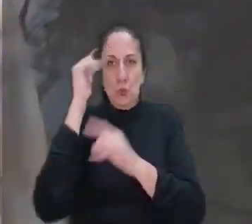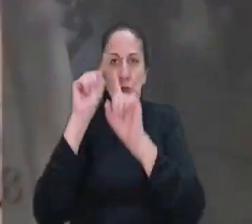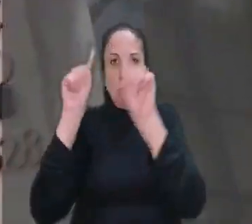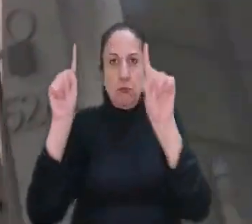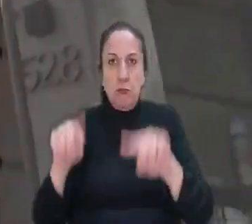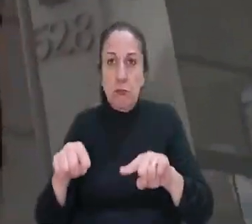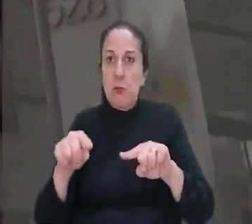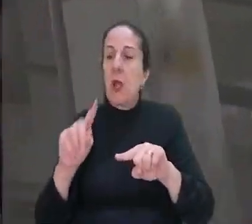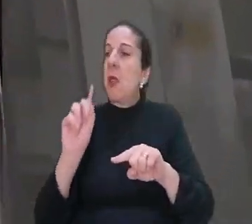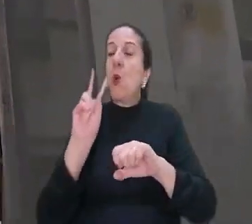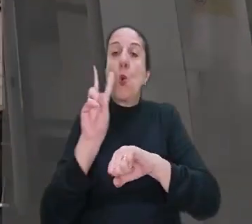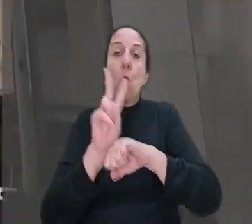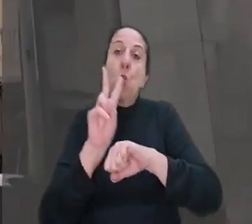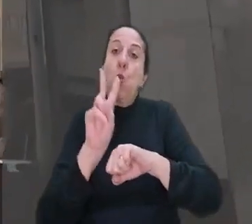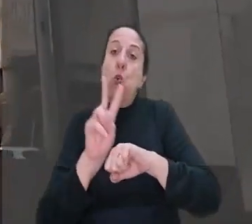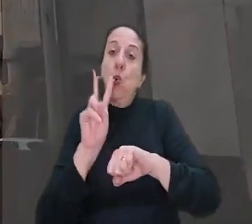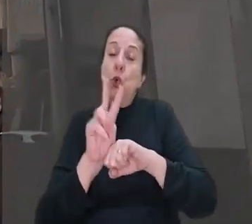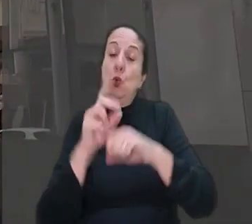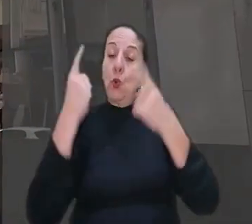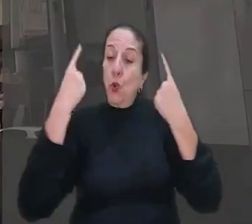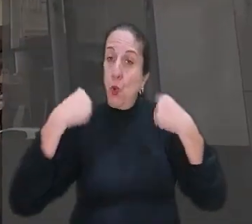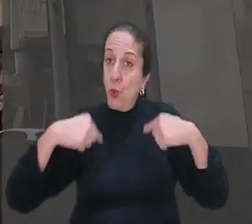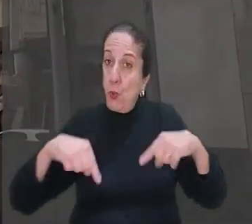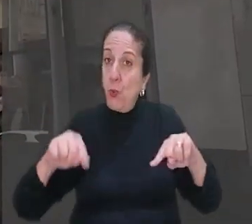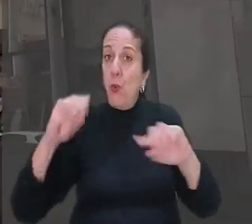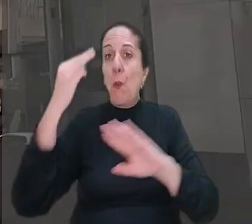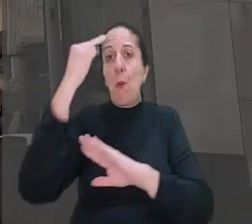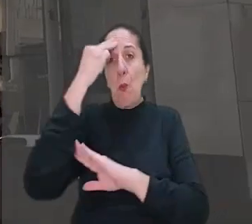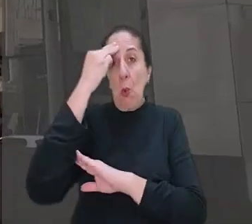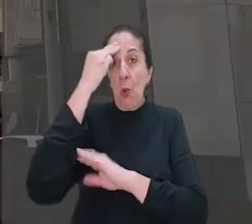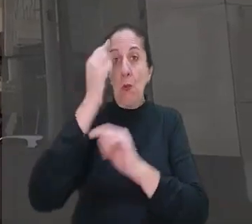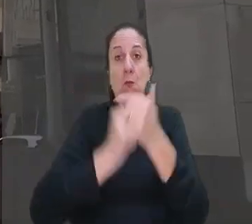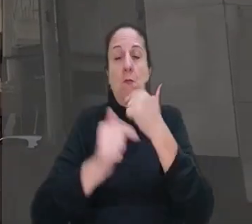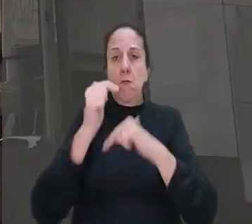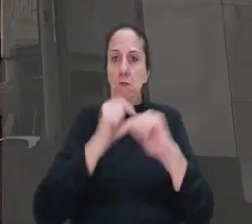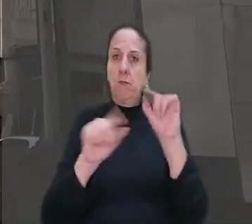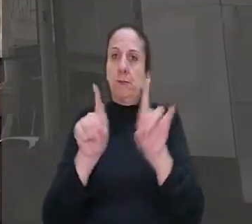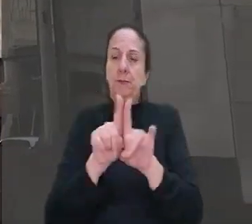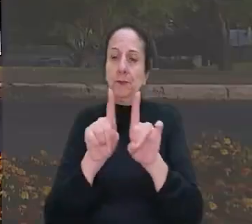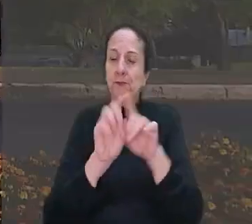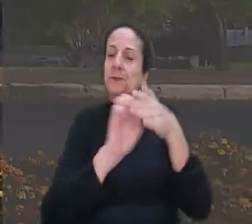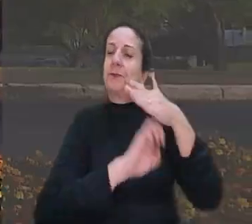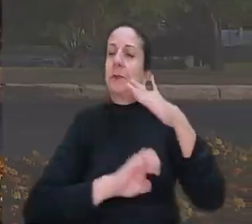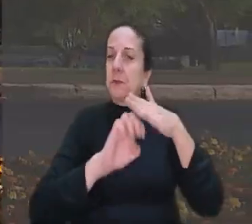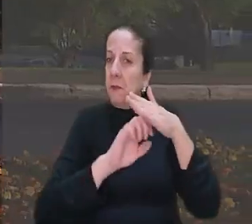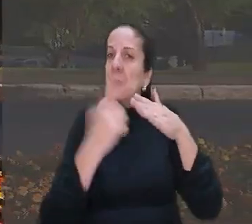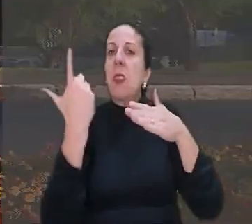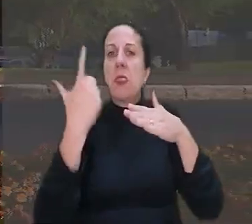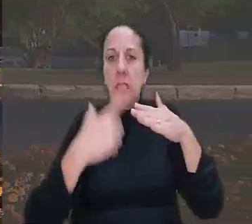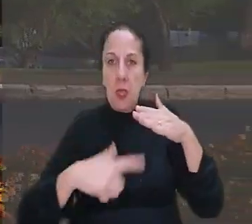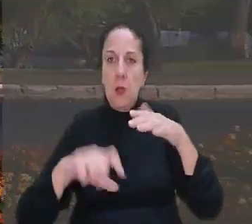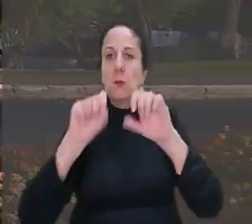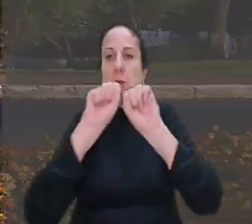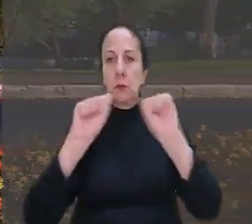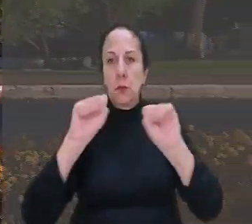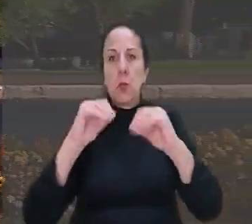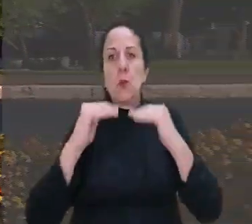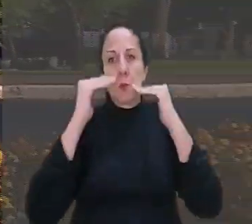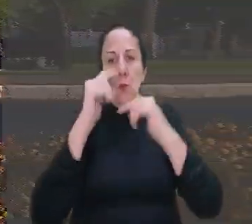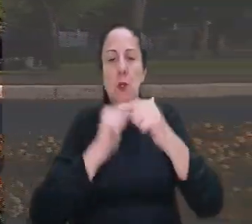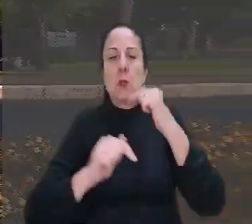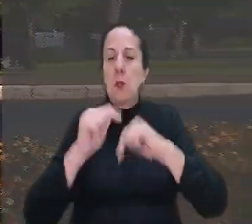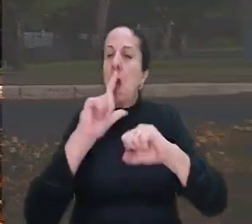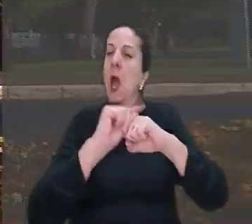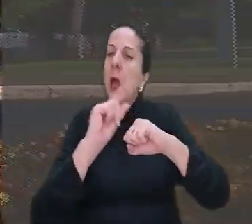a empregadora deixou de zelar pela integridade física e moral das trabalhadoras. A empresa recorreu ao Tribunal Superior do